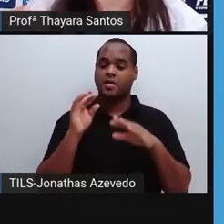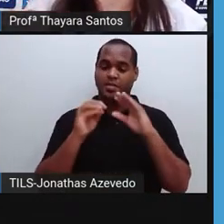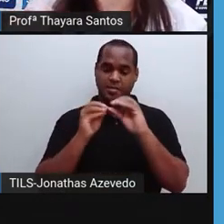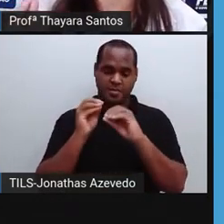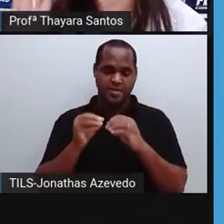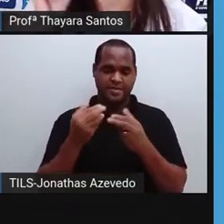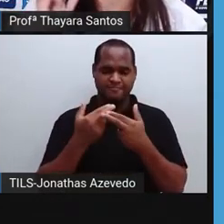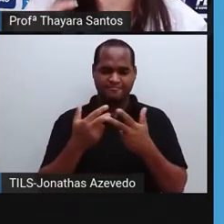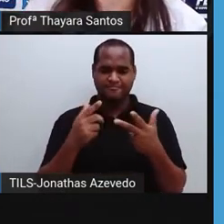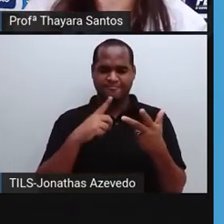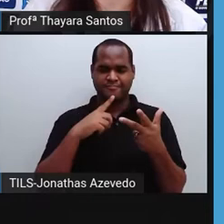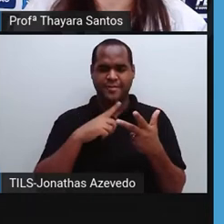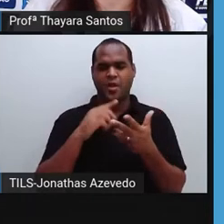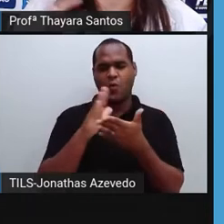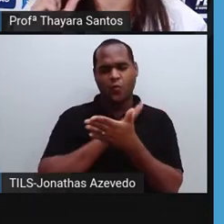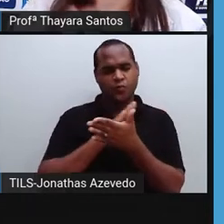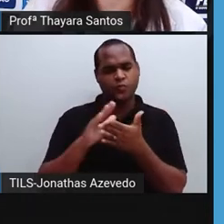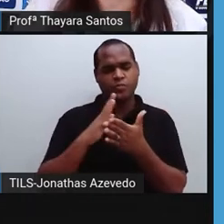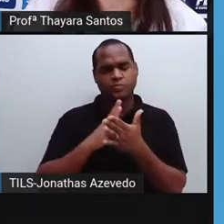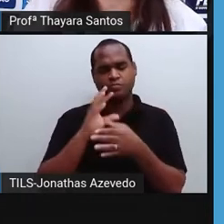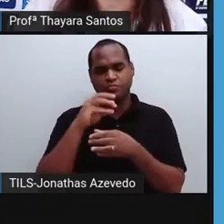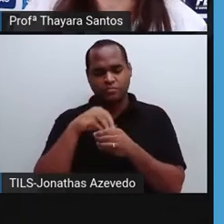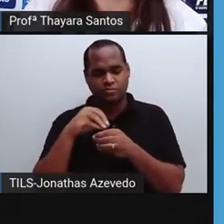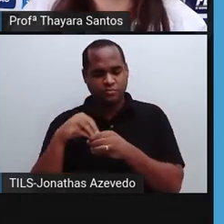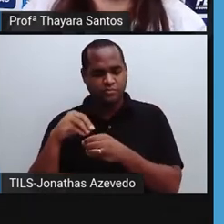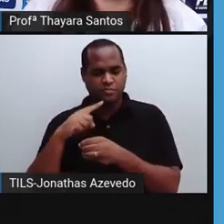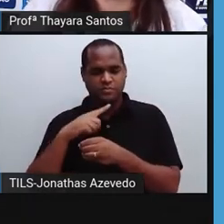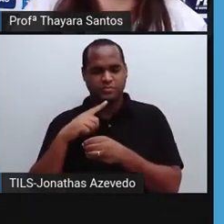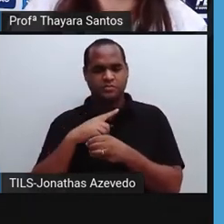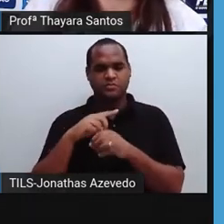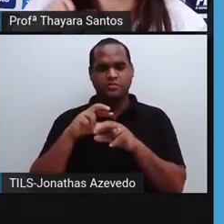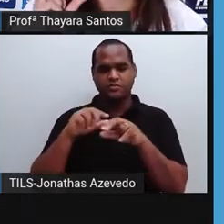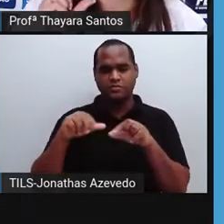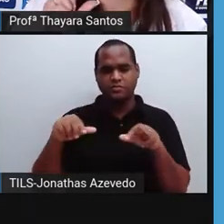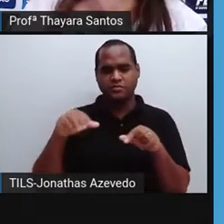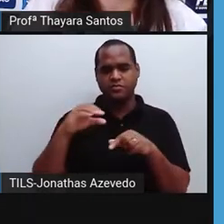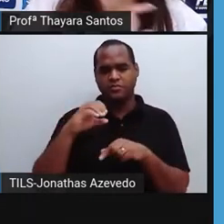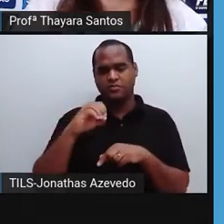essa taxa aí de alguns micro-organismos, principalmente a Escherichia coli,